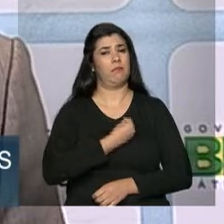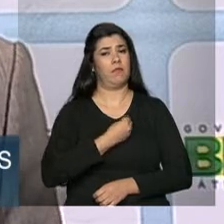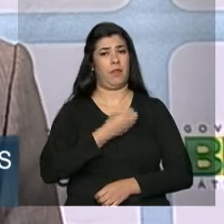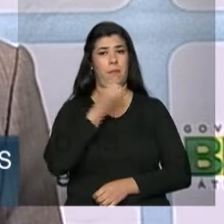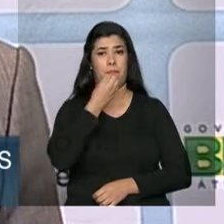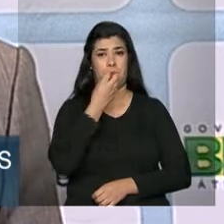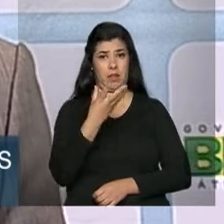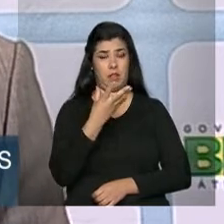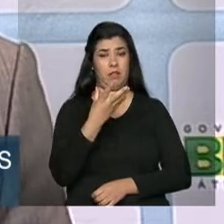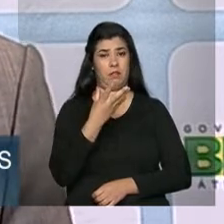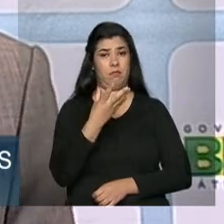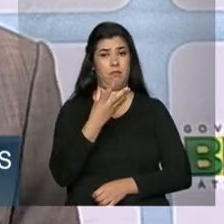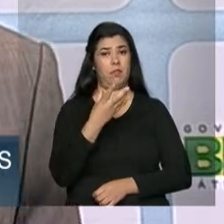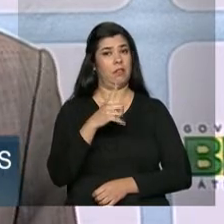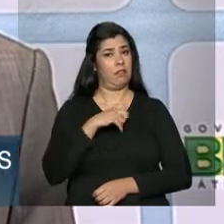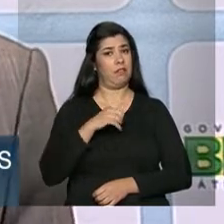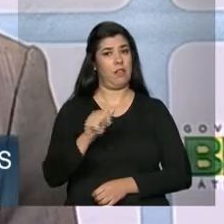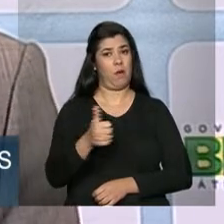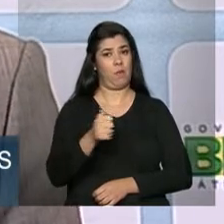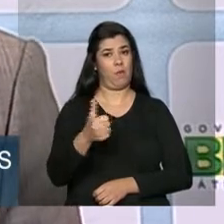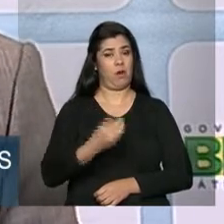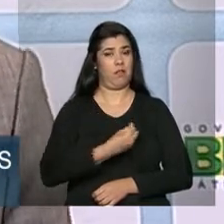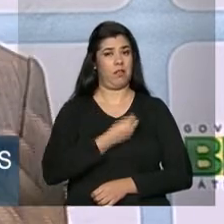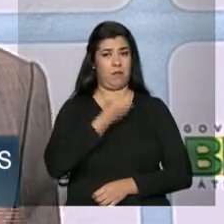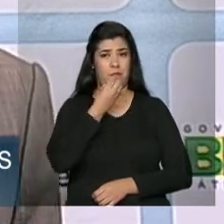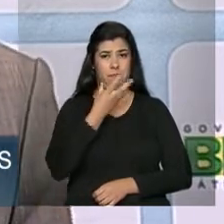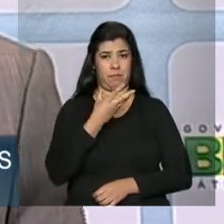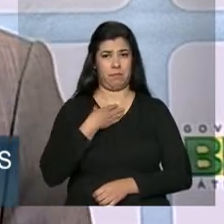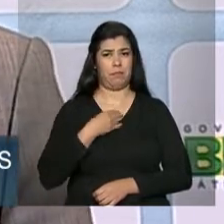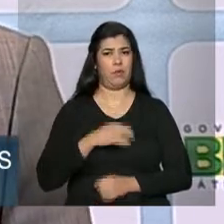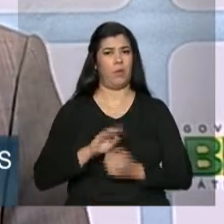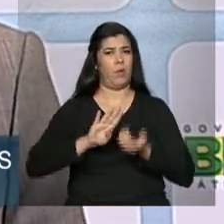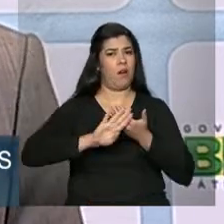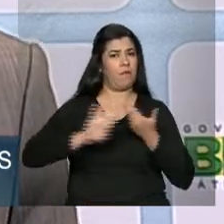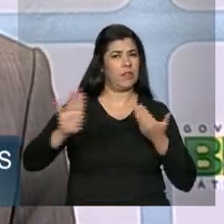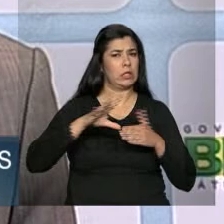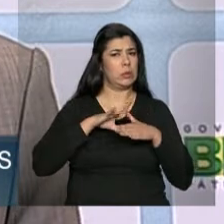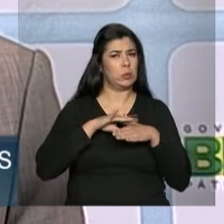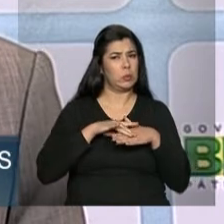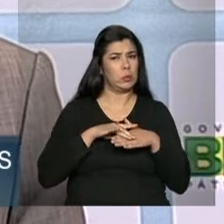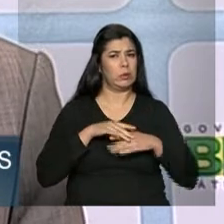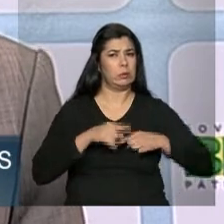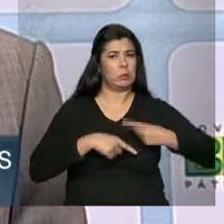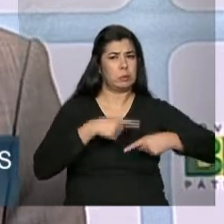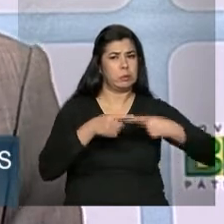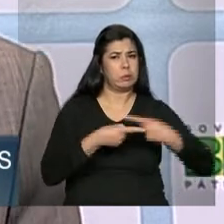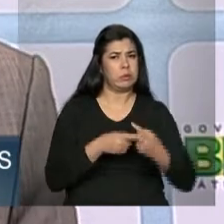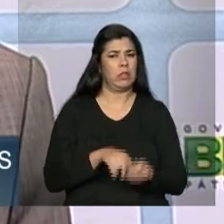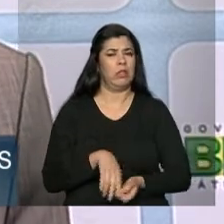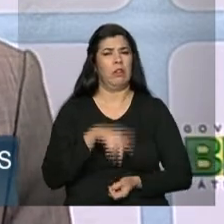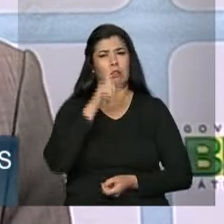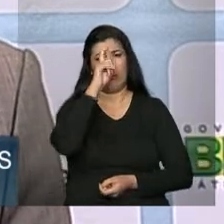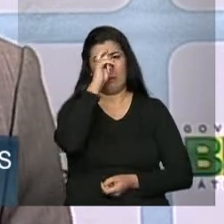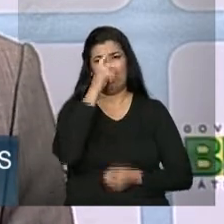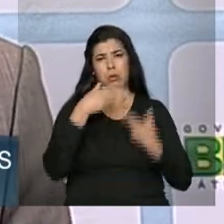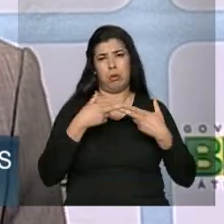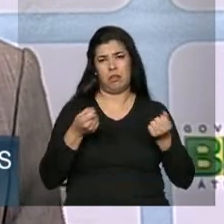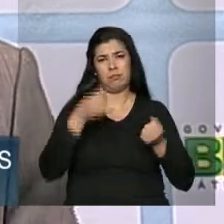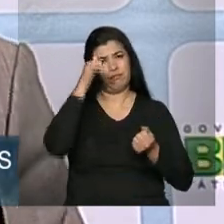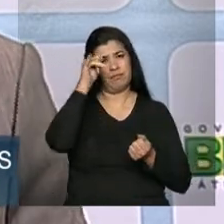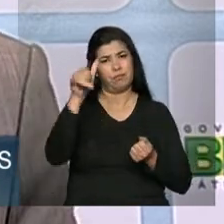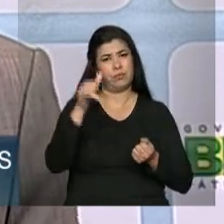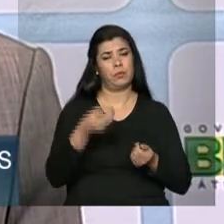bem, viver bem com qualidade de vida, livre de doenças, livre de sequelas, de enfermidades, nós vamos precisar